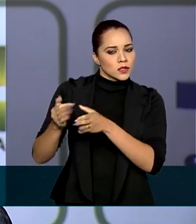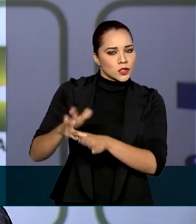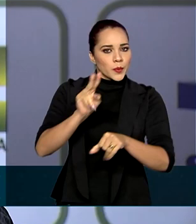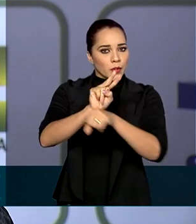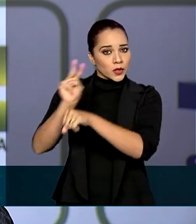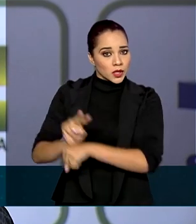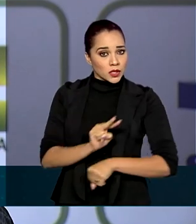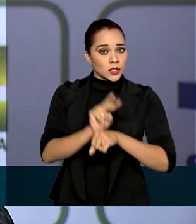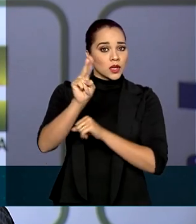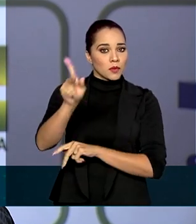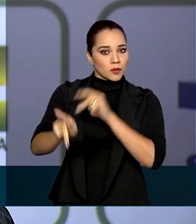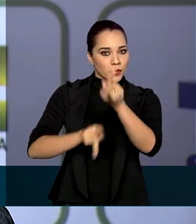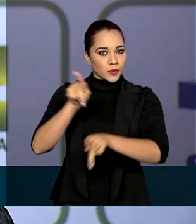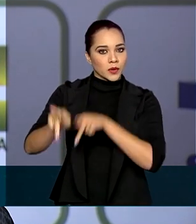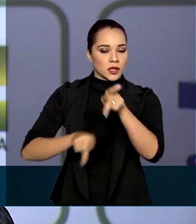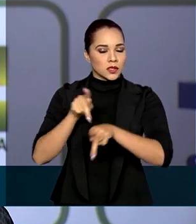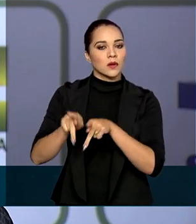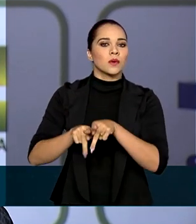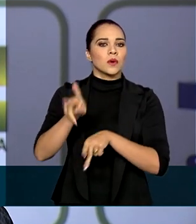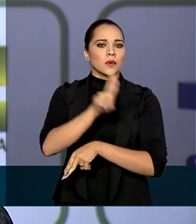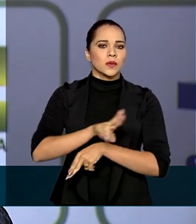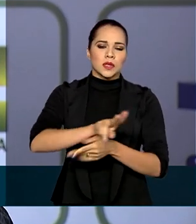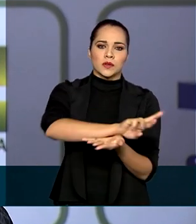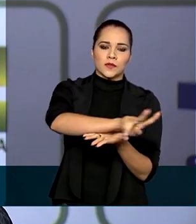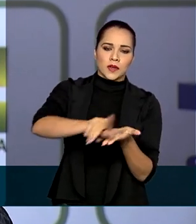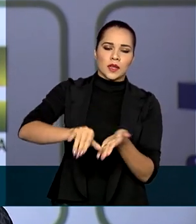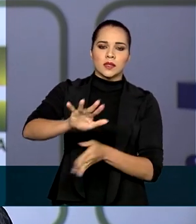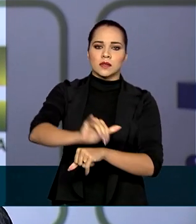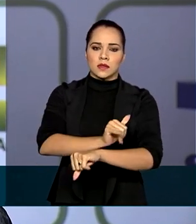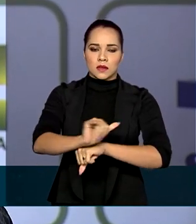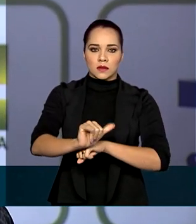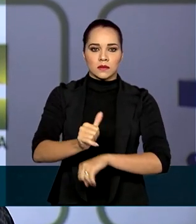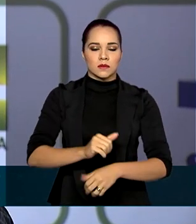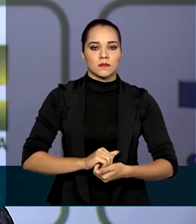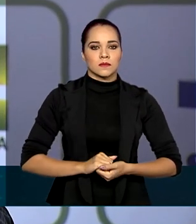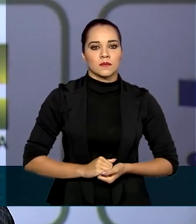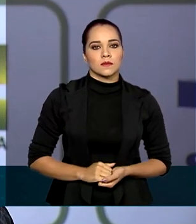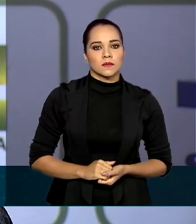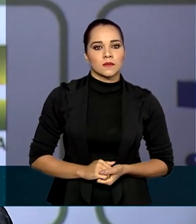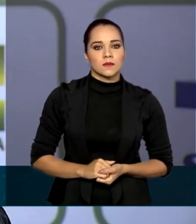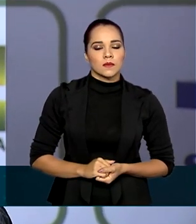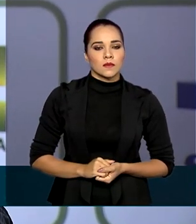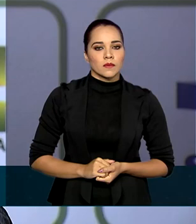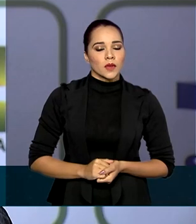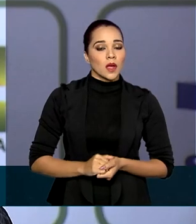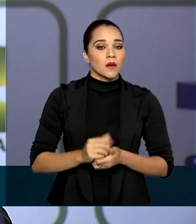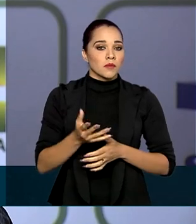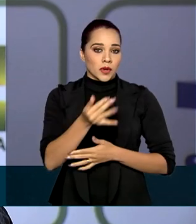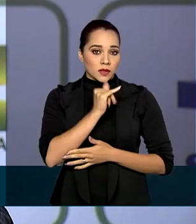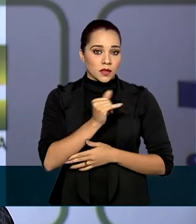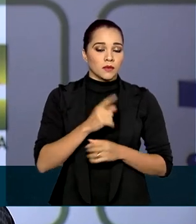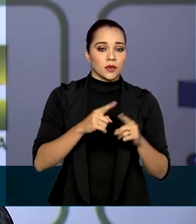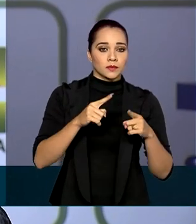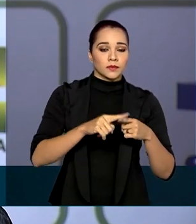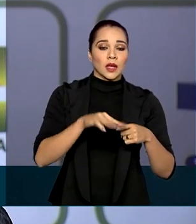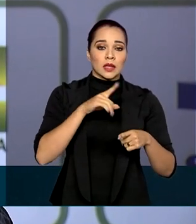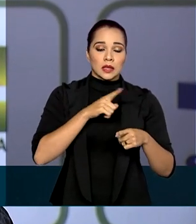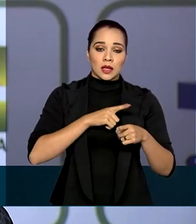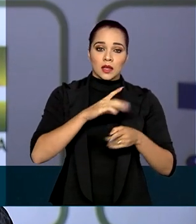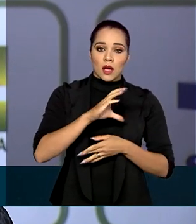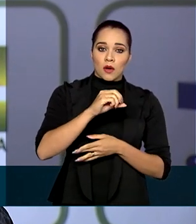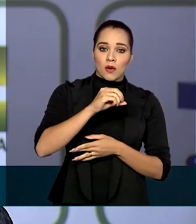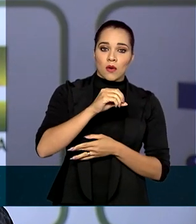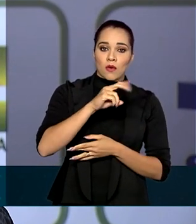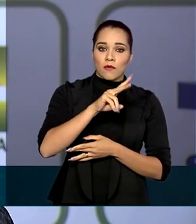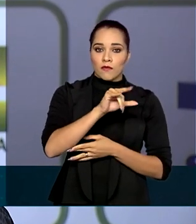proteger a população por intermédio de várias ações, como a adesão na iniciativa COVAX